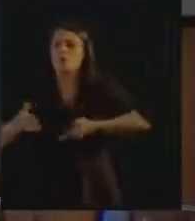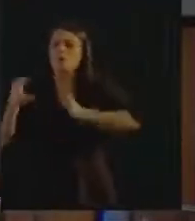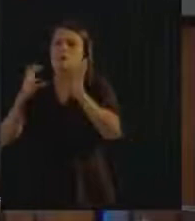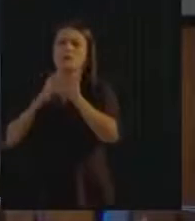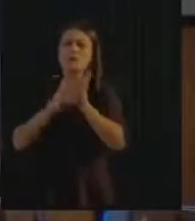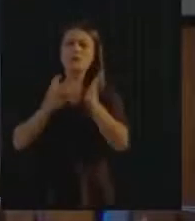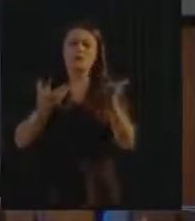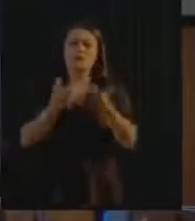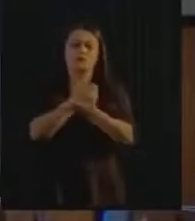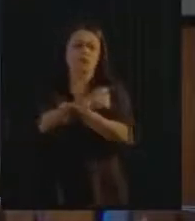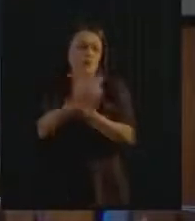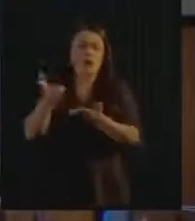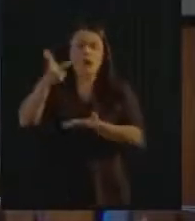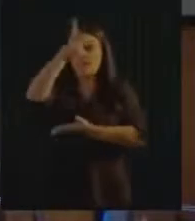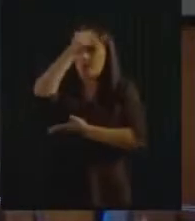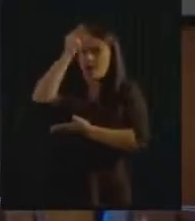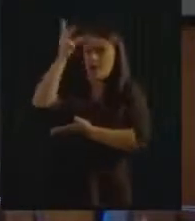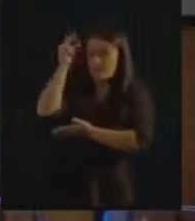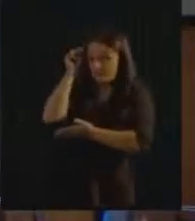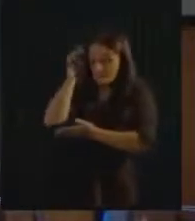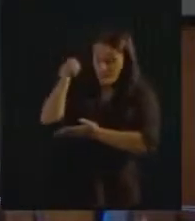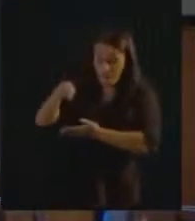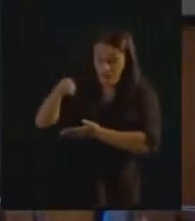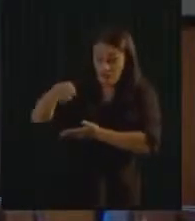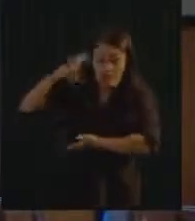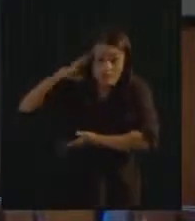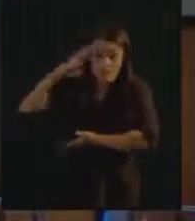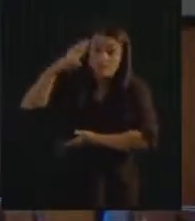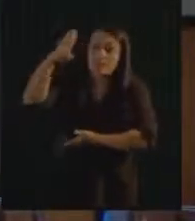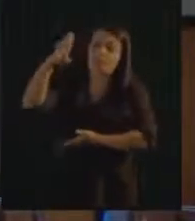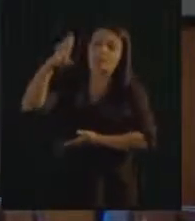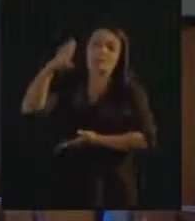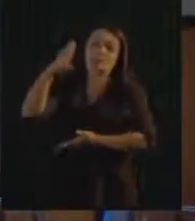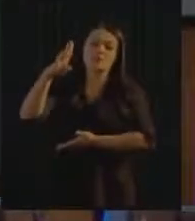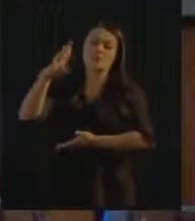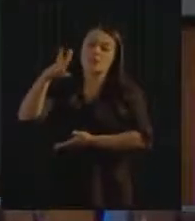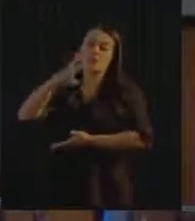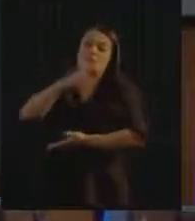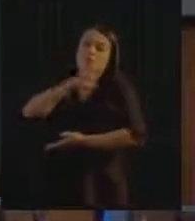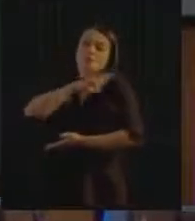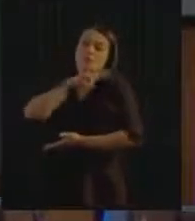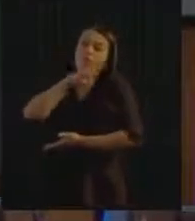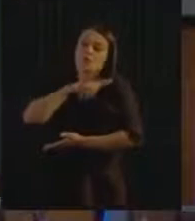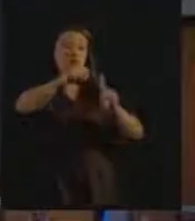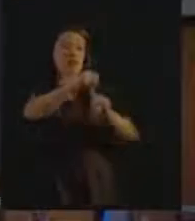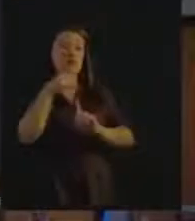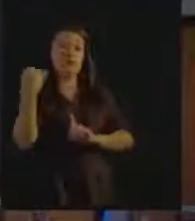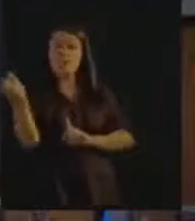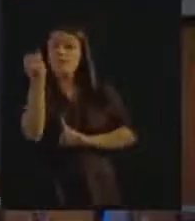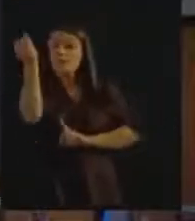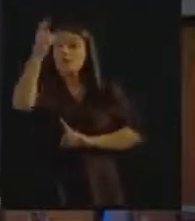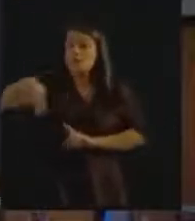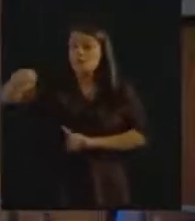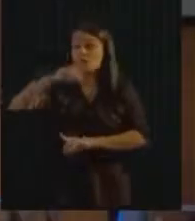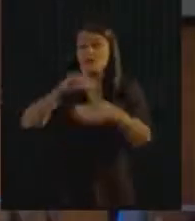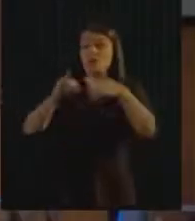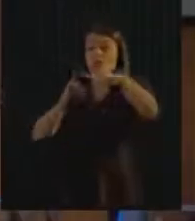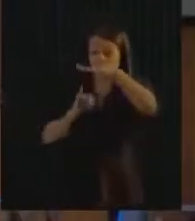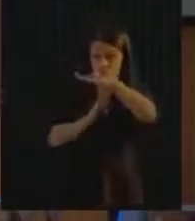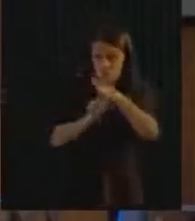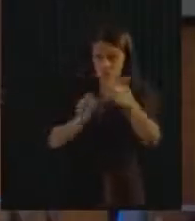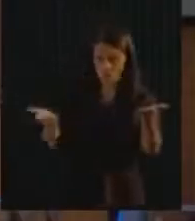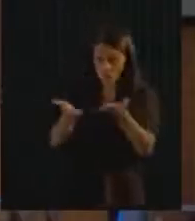públicos, seja o formato que for, o prefeito municipal, a prefeitura, portanto, é a resposta. O papel que o Instituto faz aqui